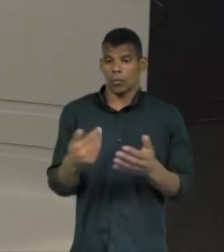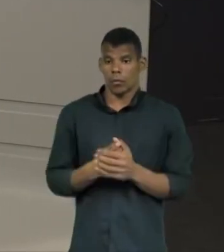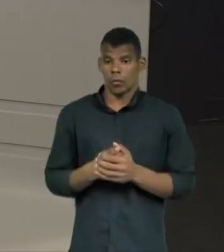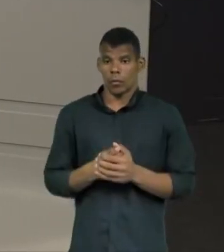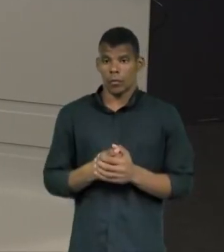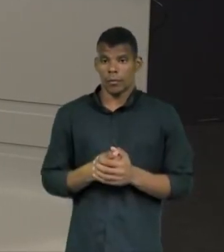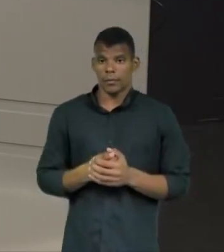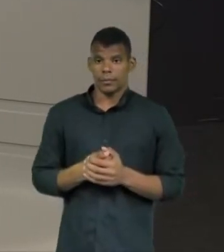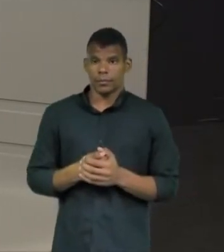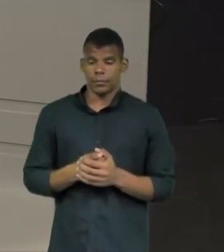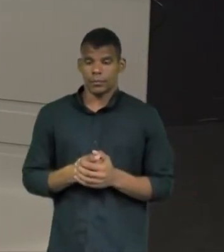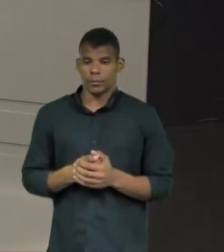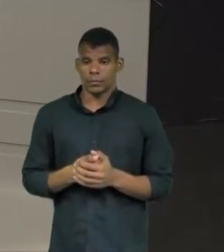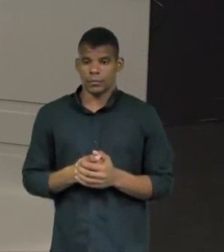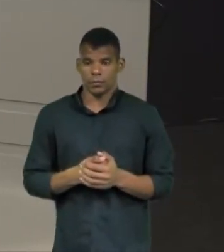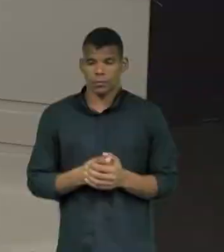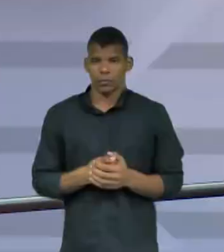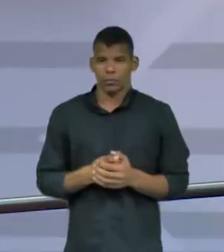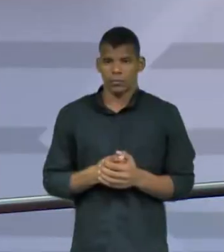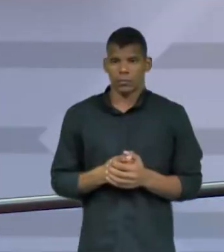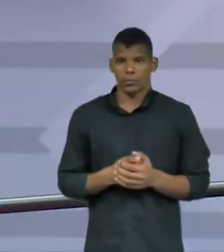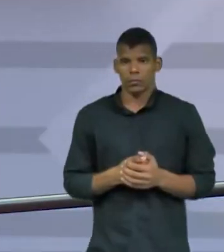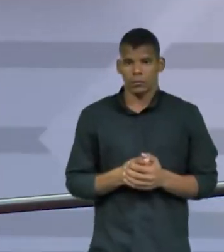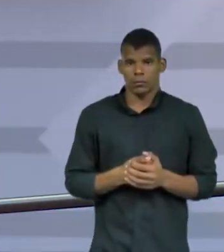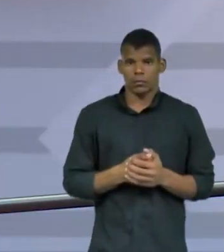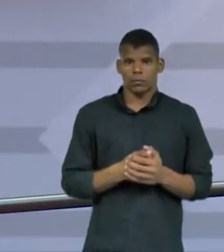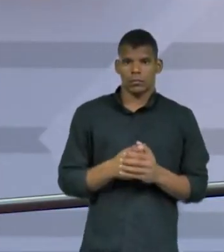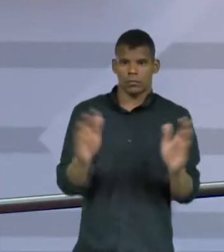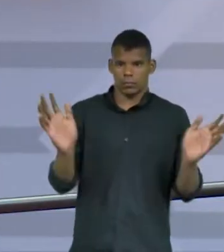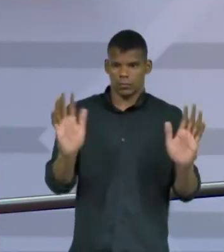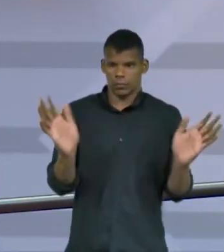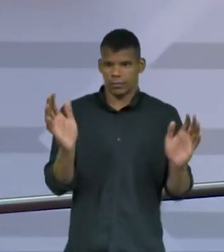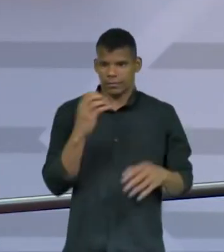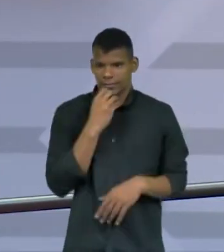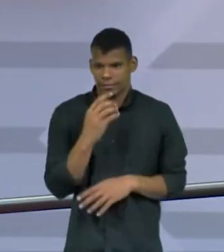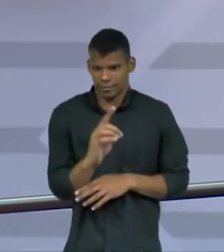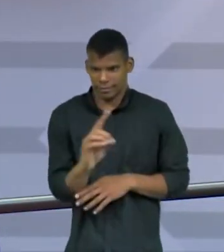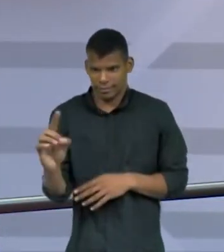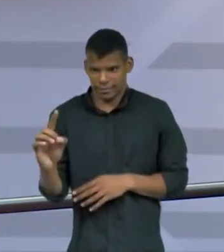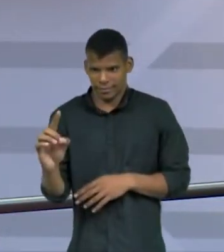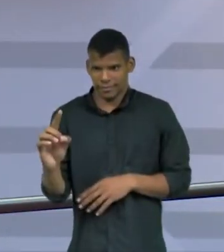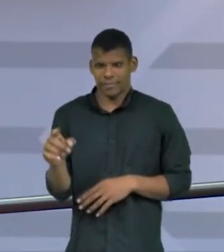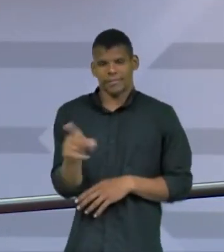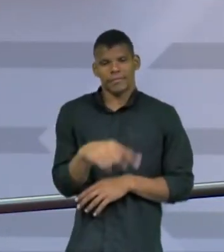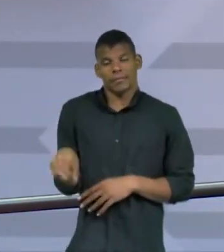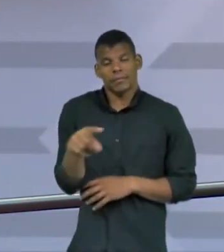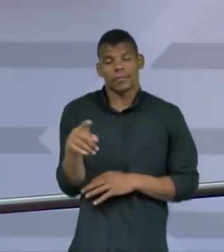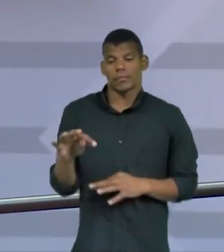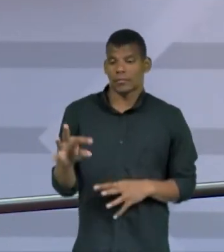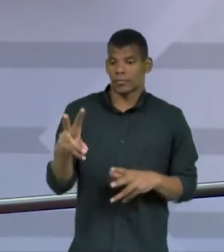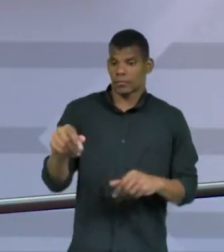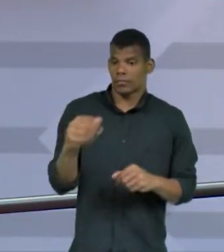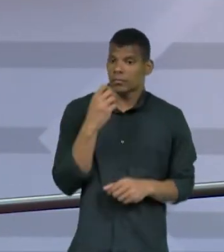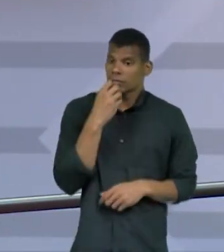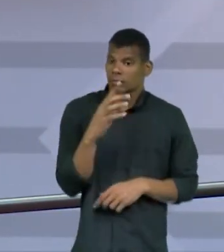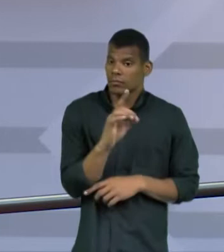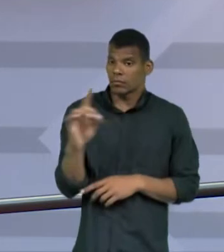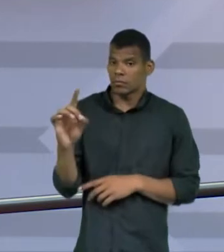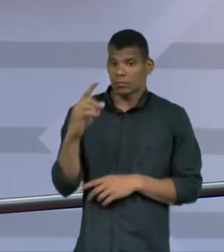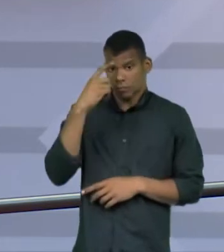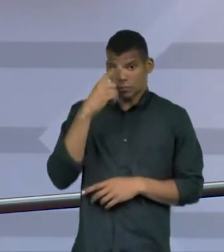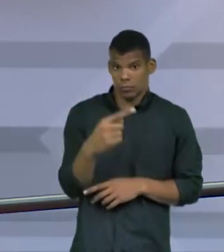Sibeli, é com você. Oi, Tiago, bom dia. Bom dia pra você e pra todo mundo. Dia 21 de